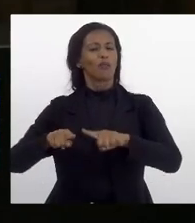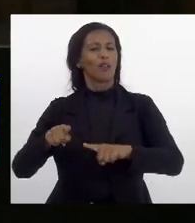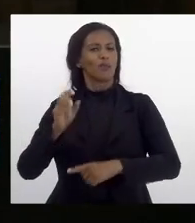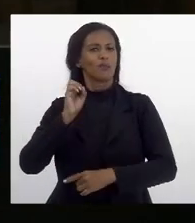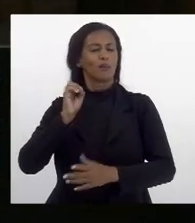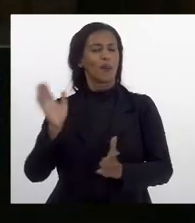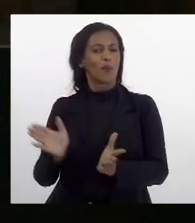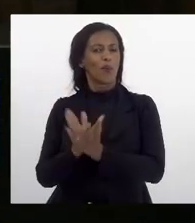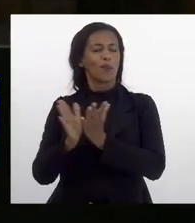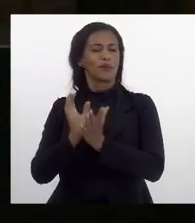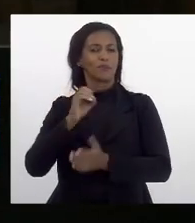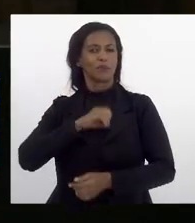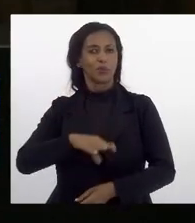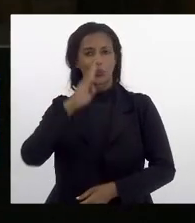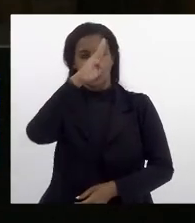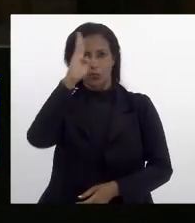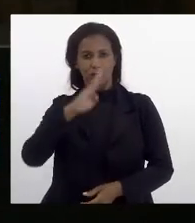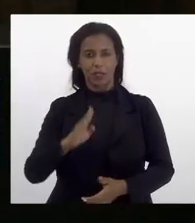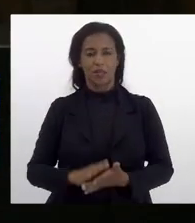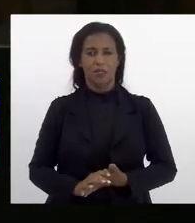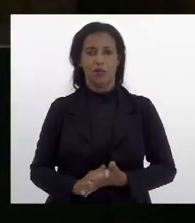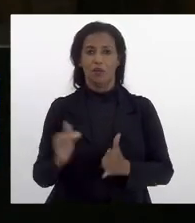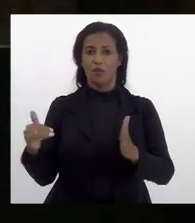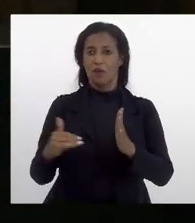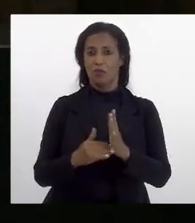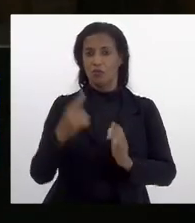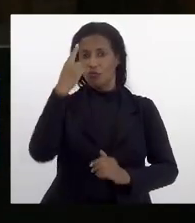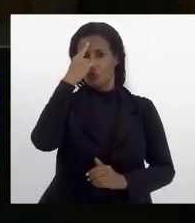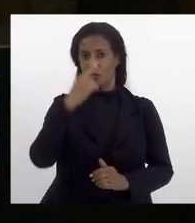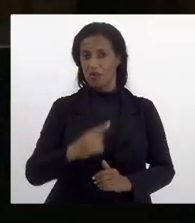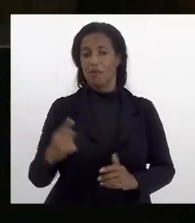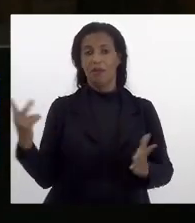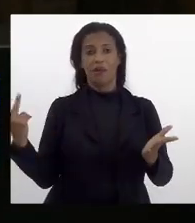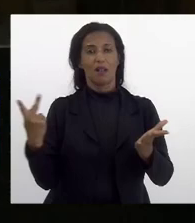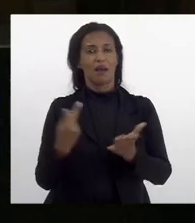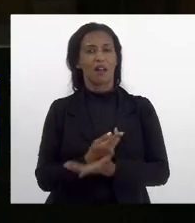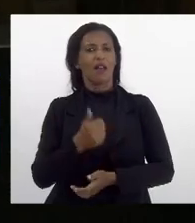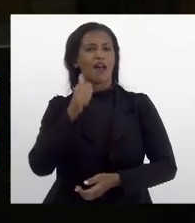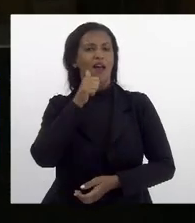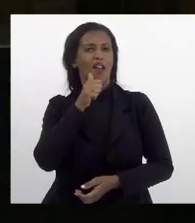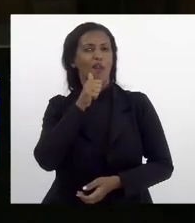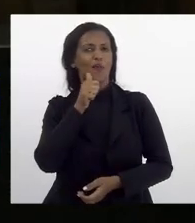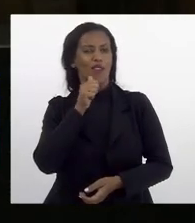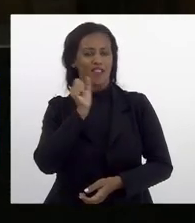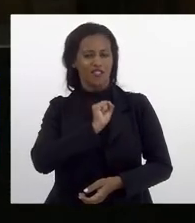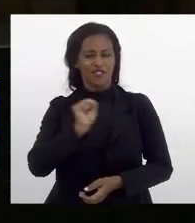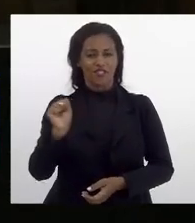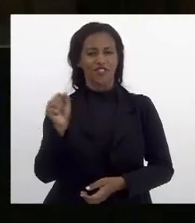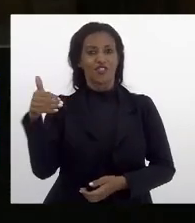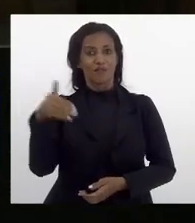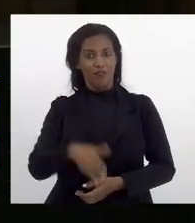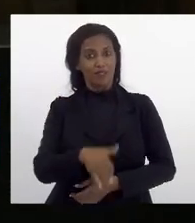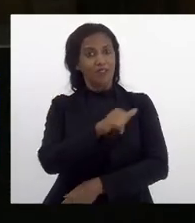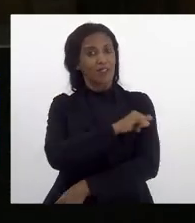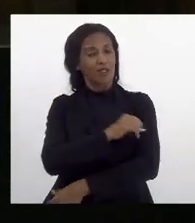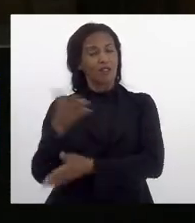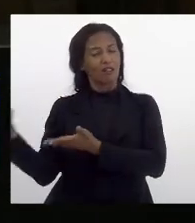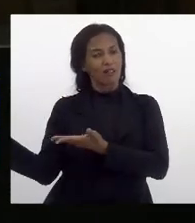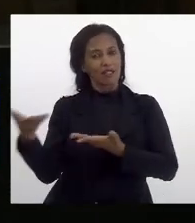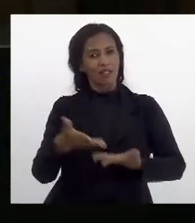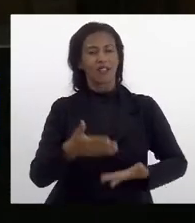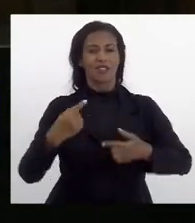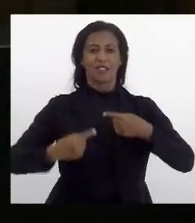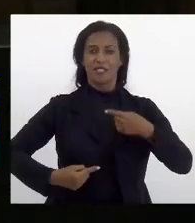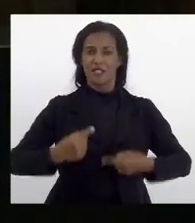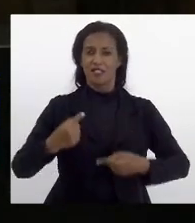pobreza menstrual no Brasil na última semana estiveram aqui as mulheres de axé no Rio de Janeiro trazendo esse